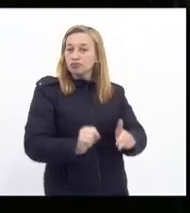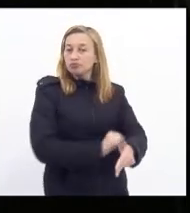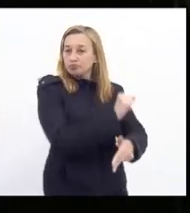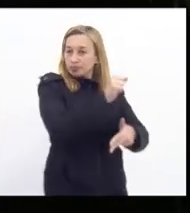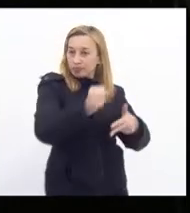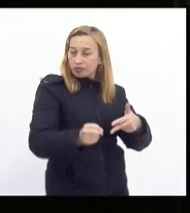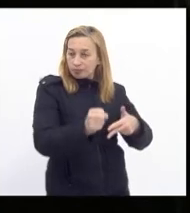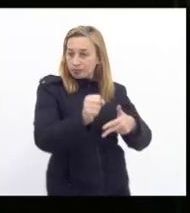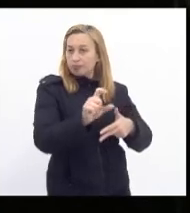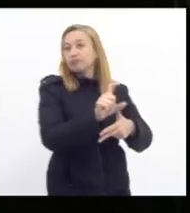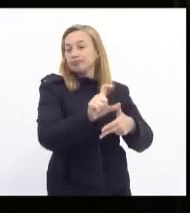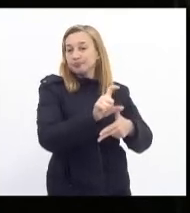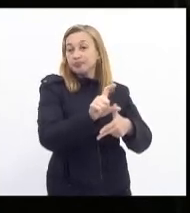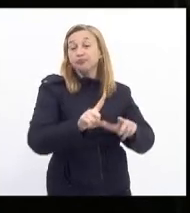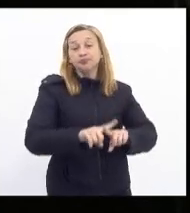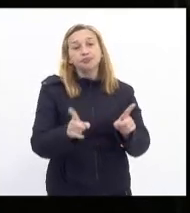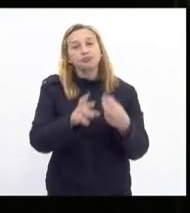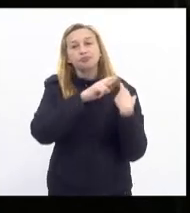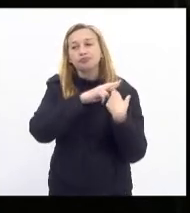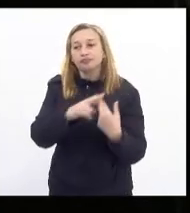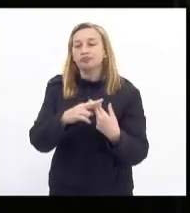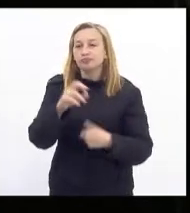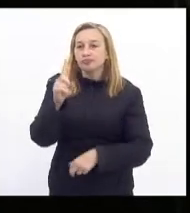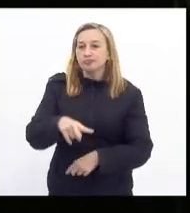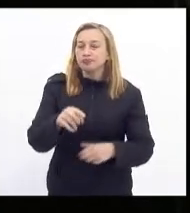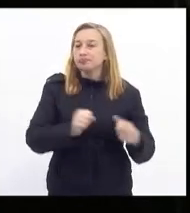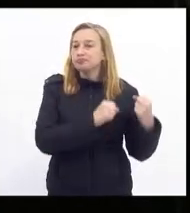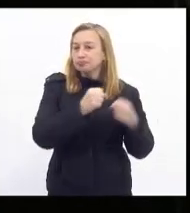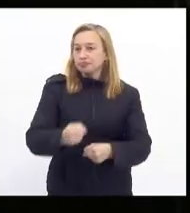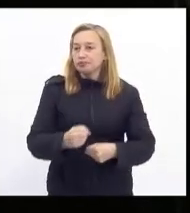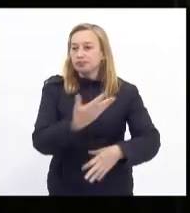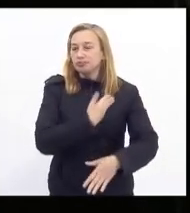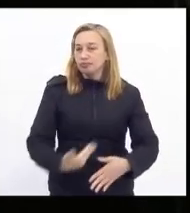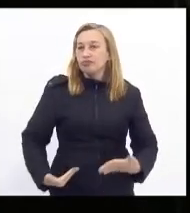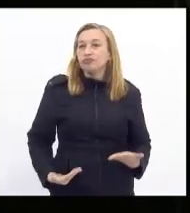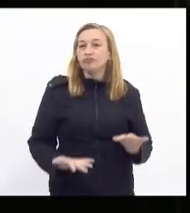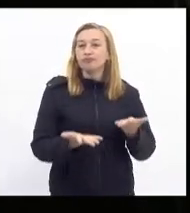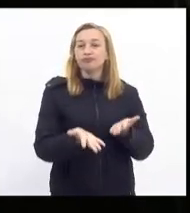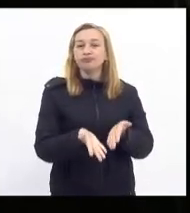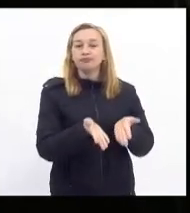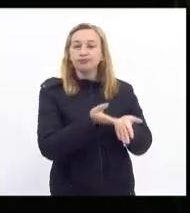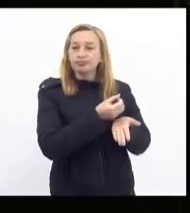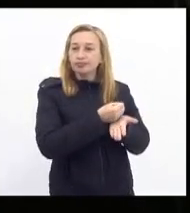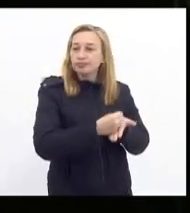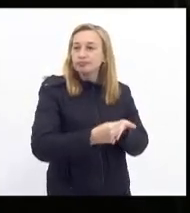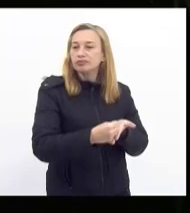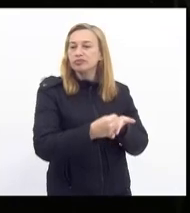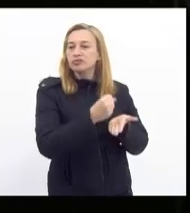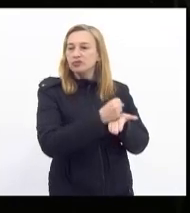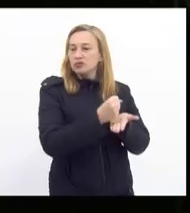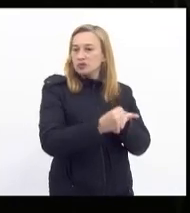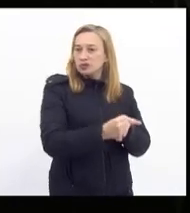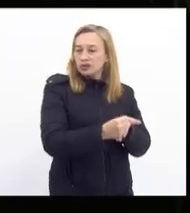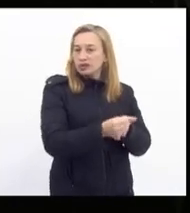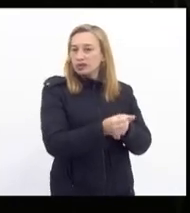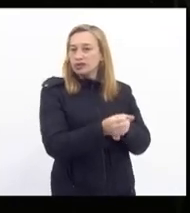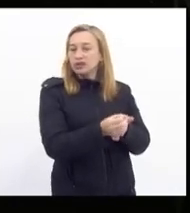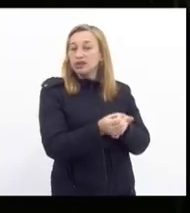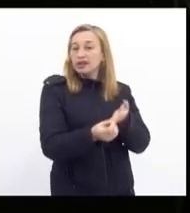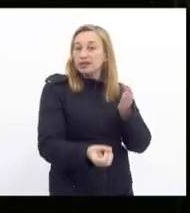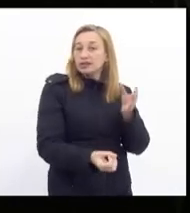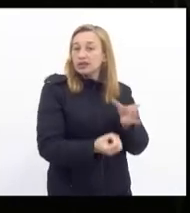responsabilidade é do poder público. que o poder público ao fazer a concessão, essa concessão ela se